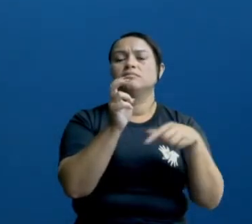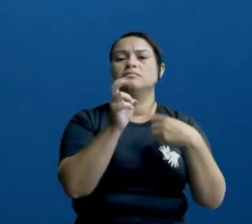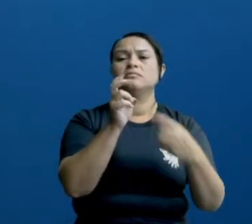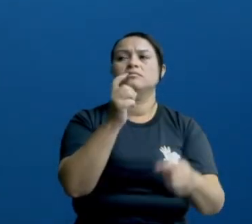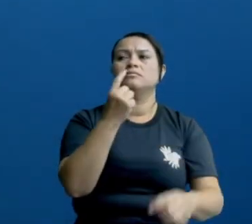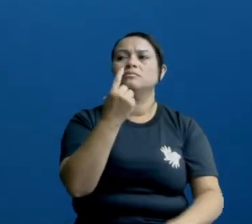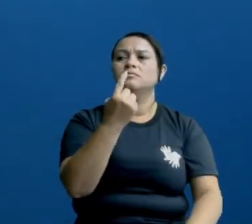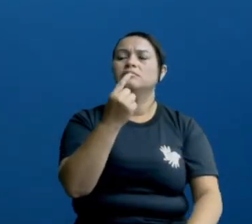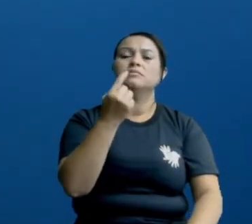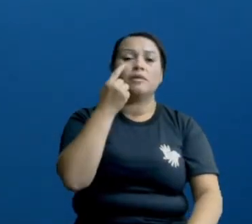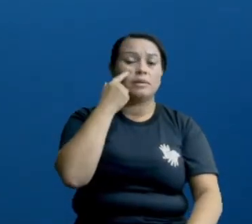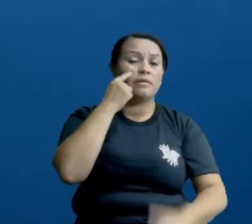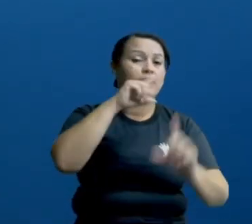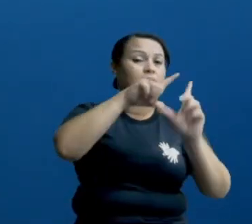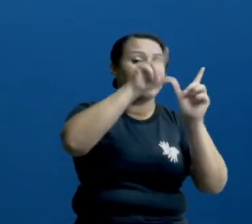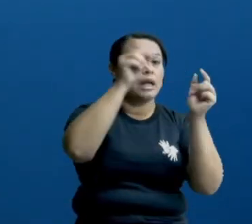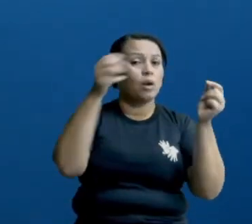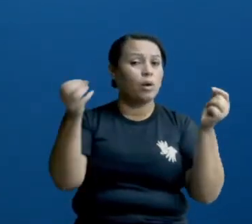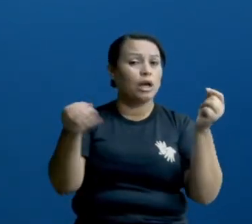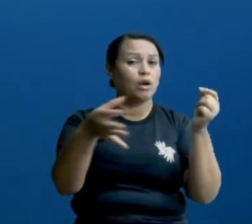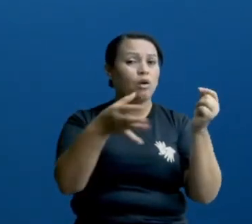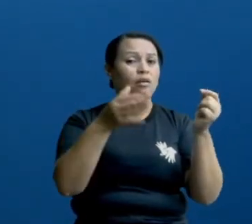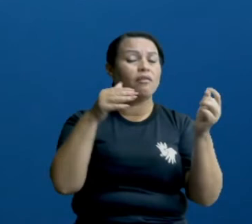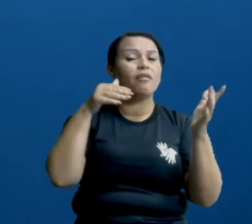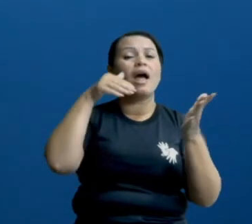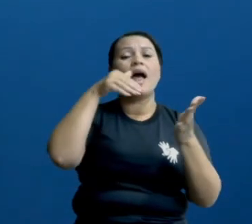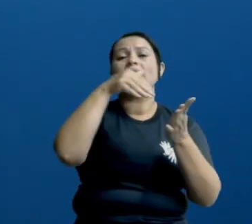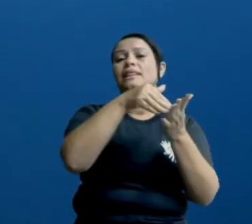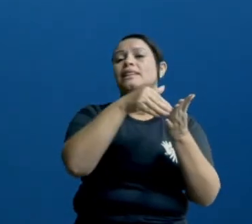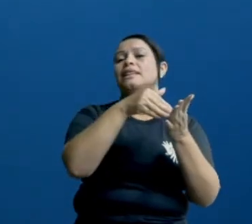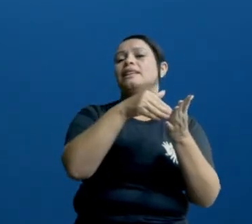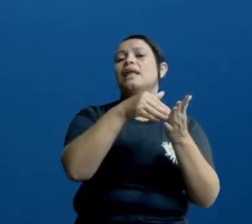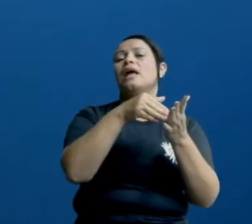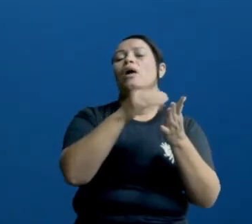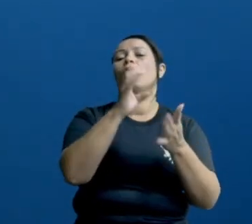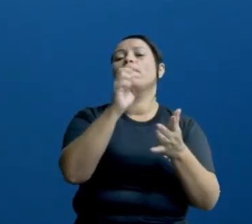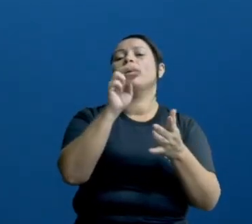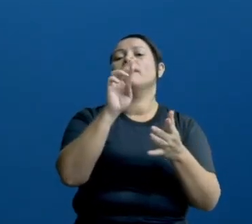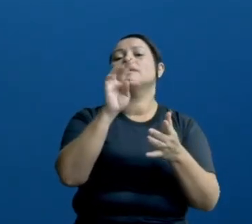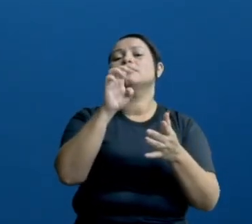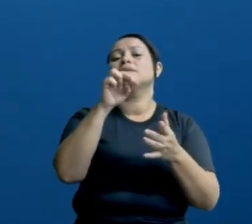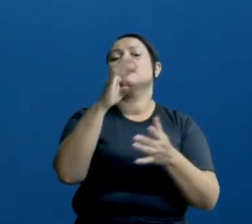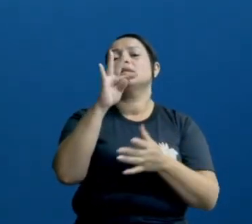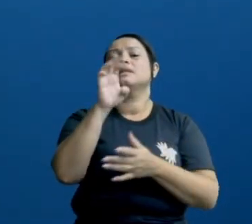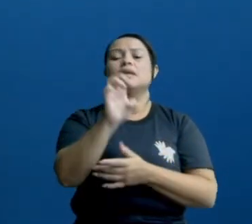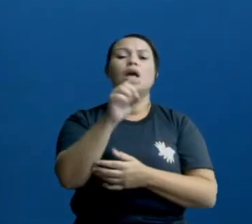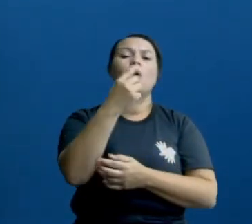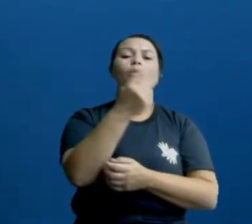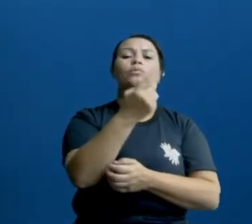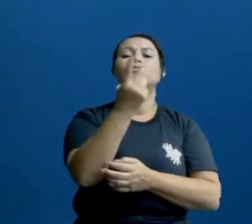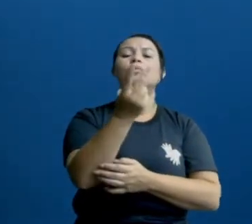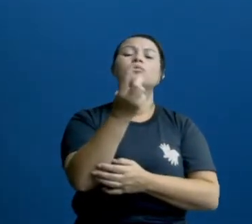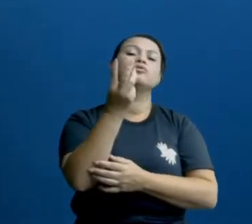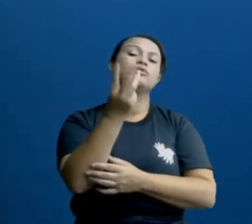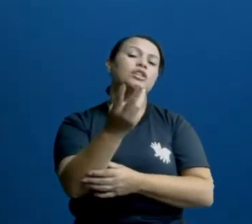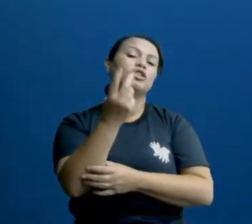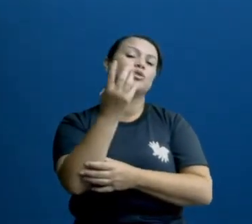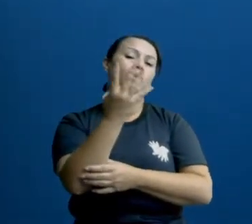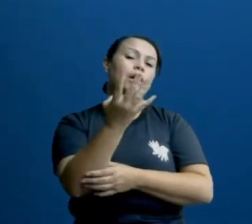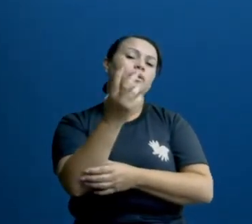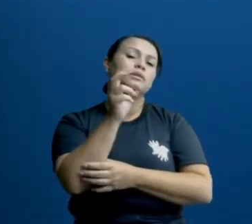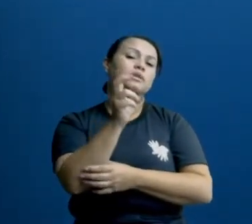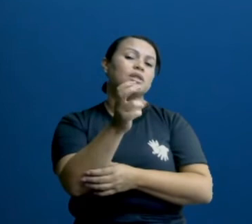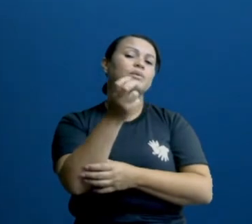fase, da lua nova até o quartazo crescente, um, dois, três, quatro,